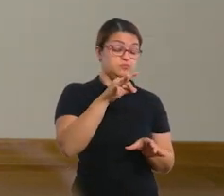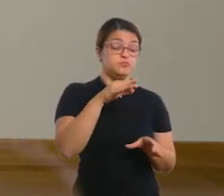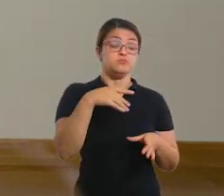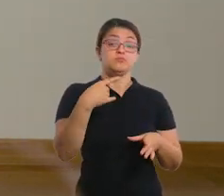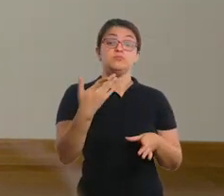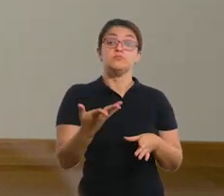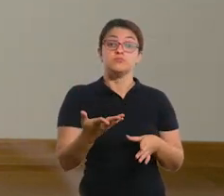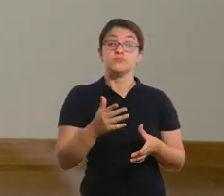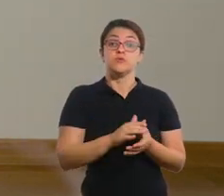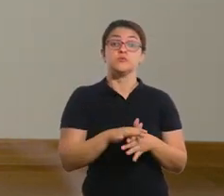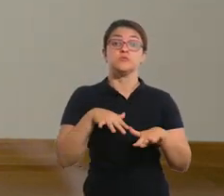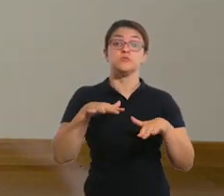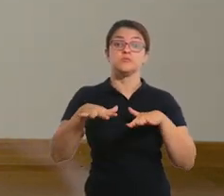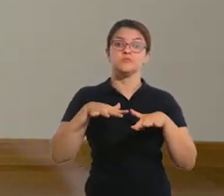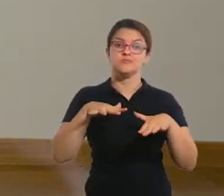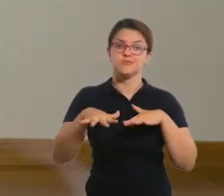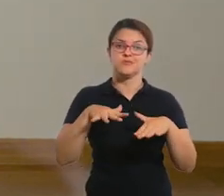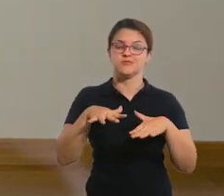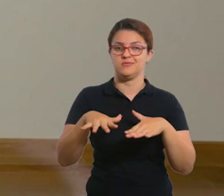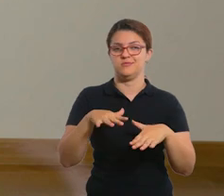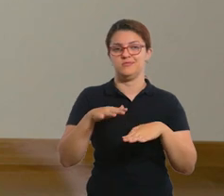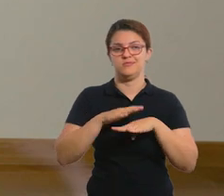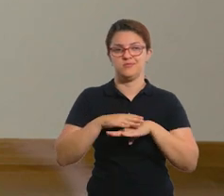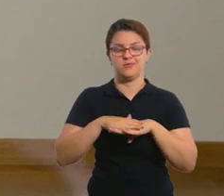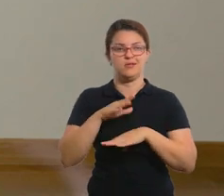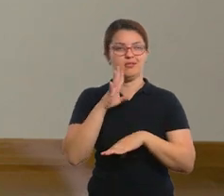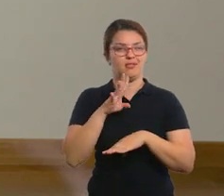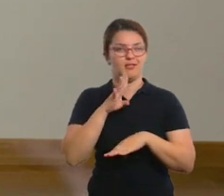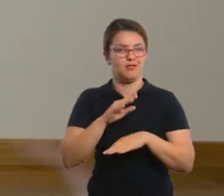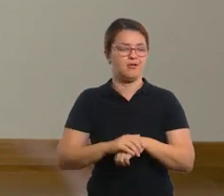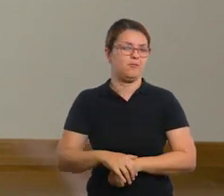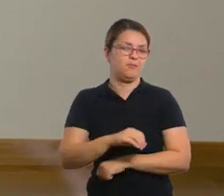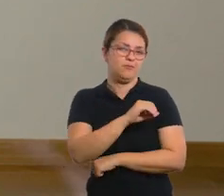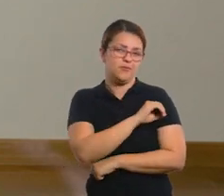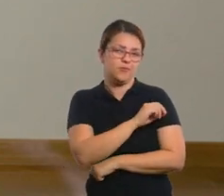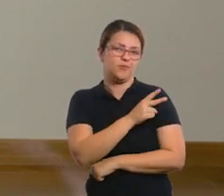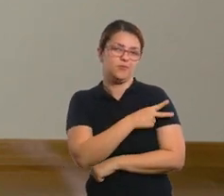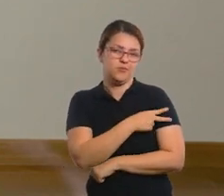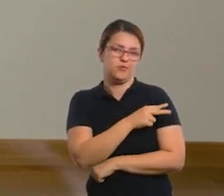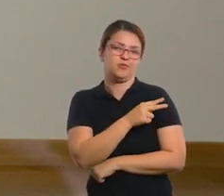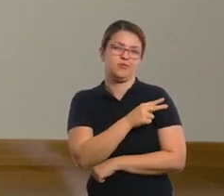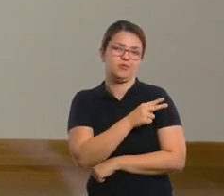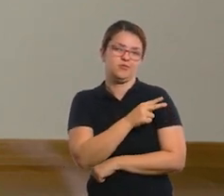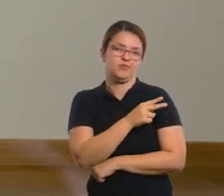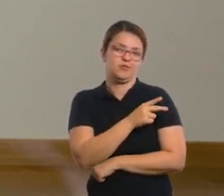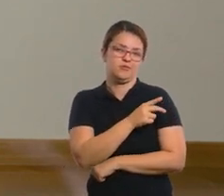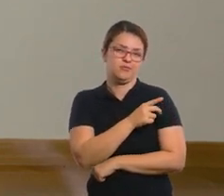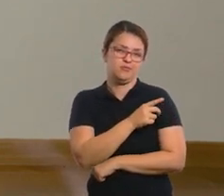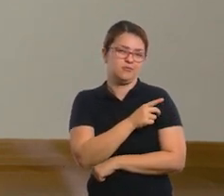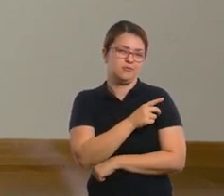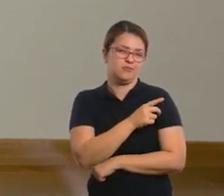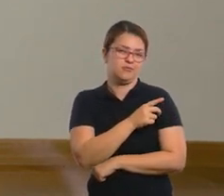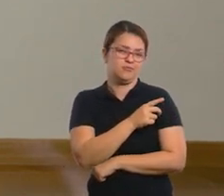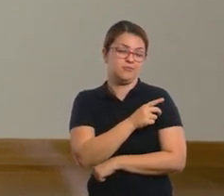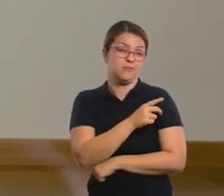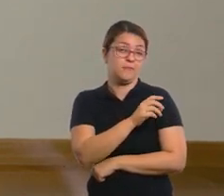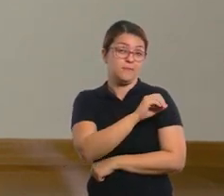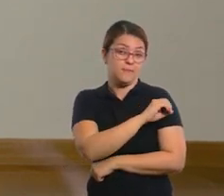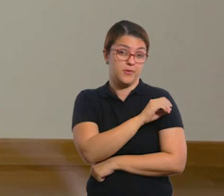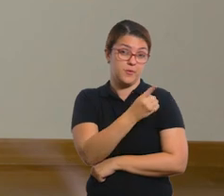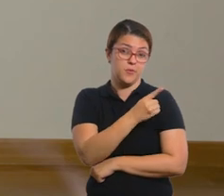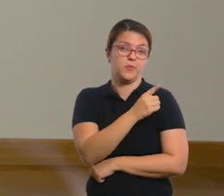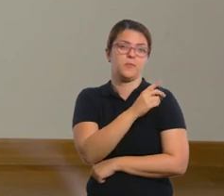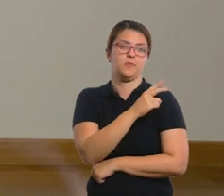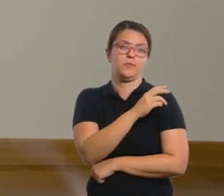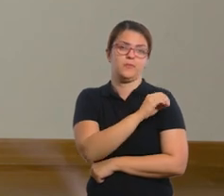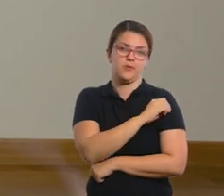ela vai ter que ver qual o próximo golpe que ela vai ter que executar. Essa atividade é muito legal para pré 1, pré 2, até primeiro ano, cabe muito